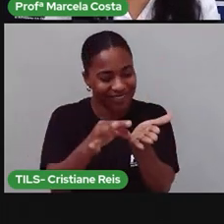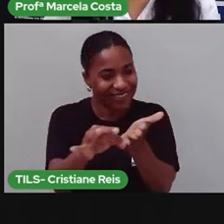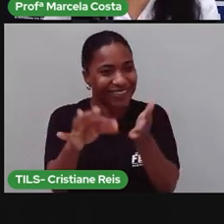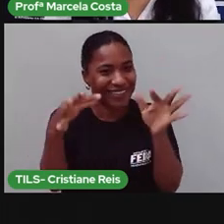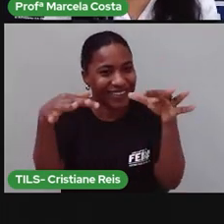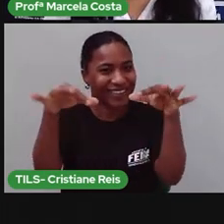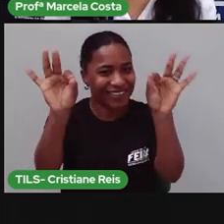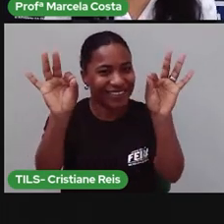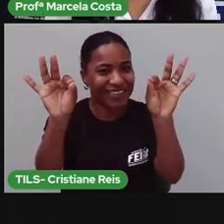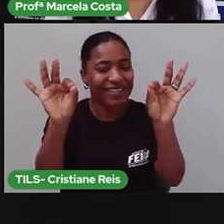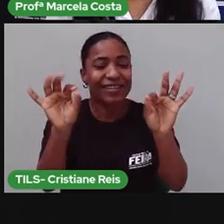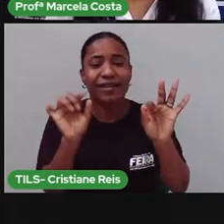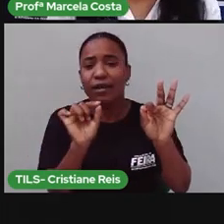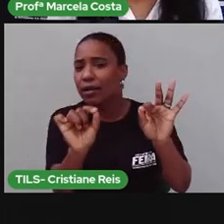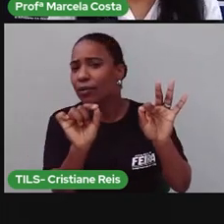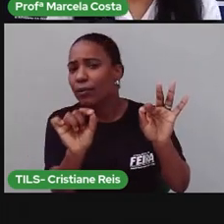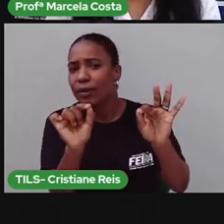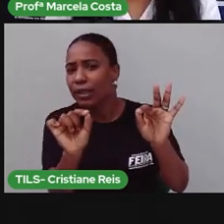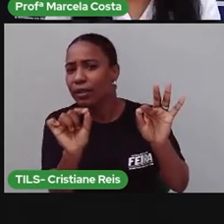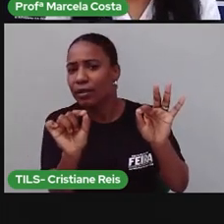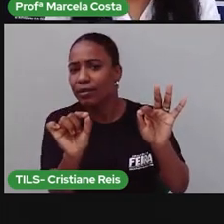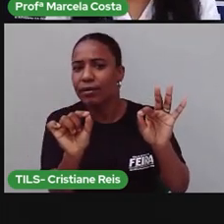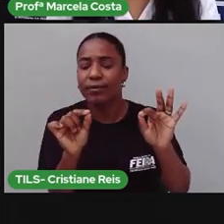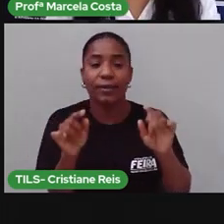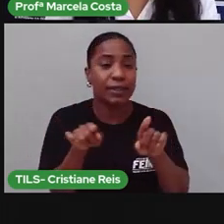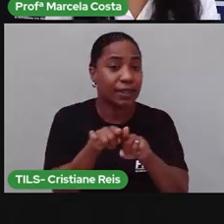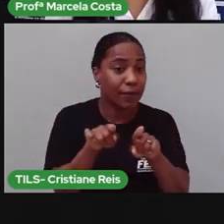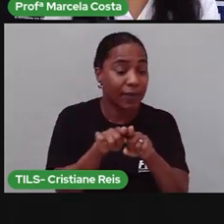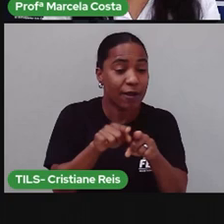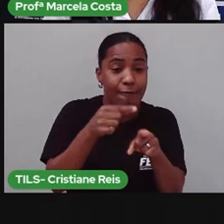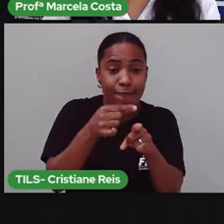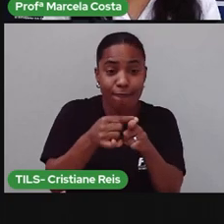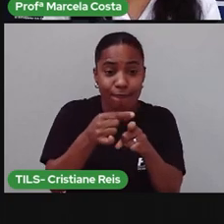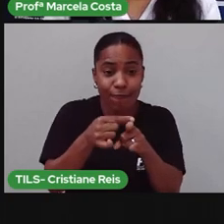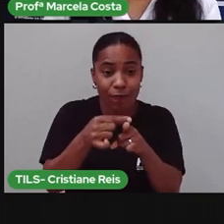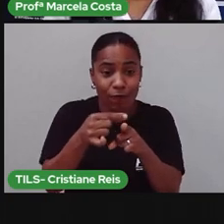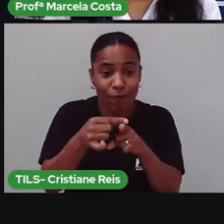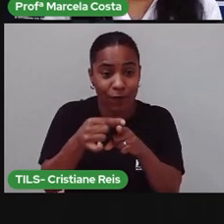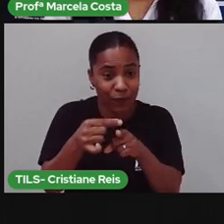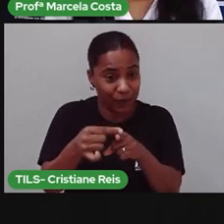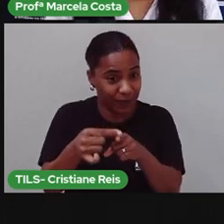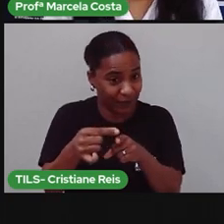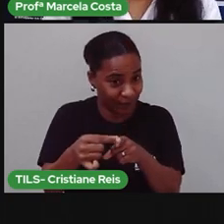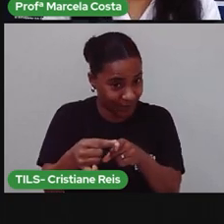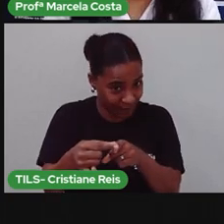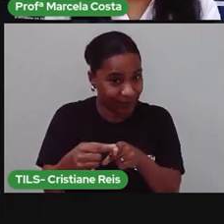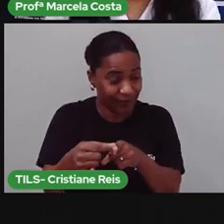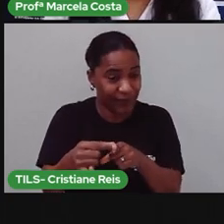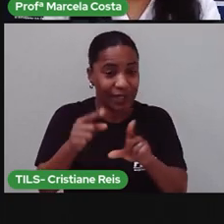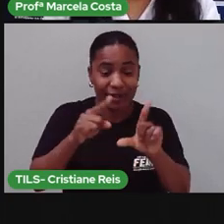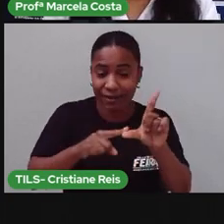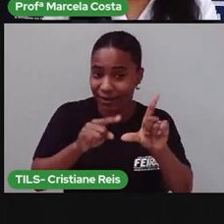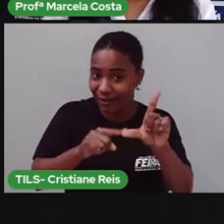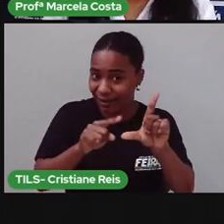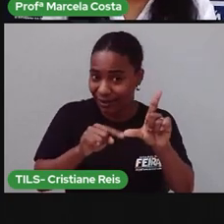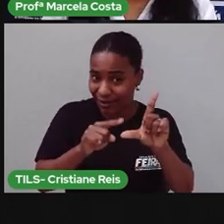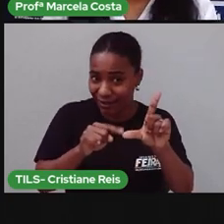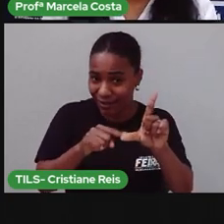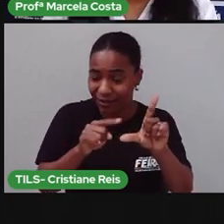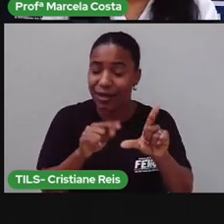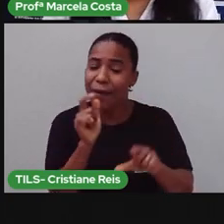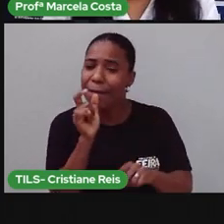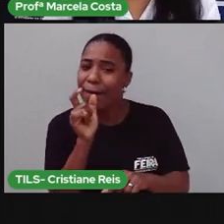reconheça, identifique alguns fonemas relacionados às letras presentes nas